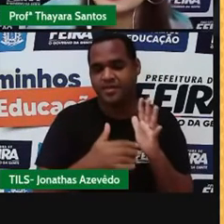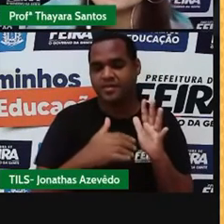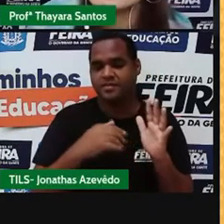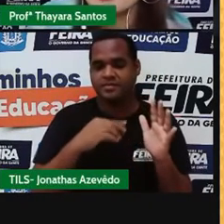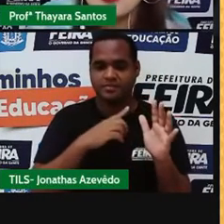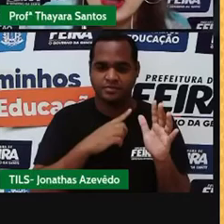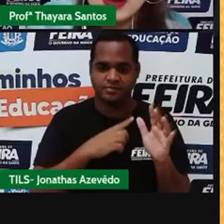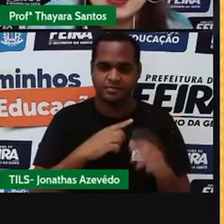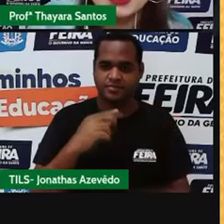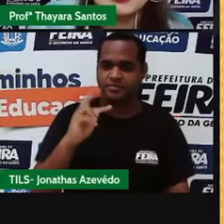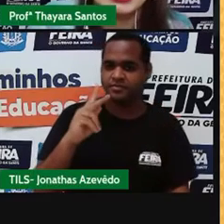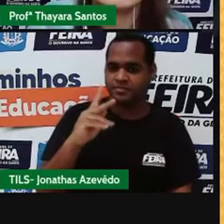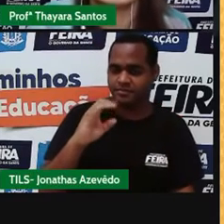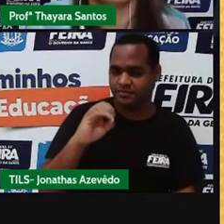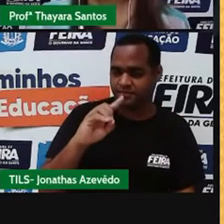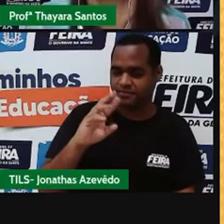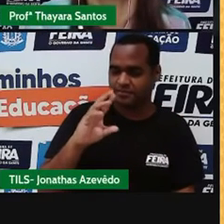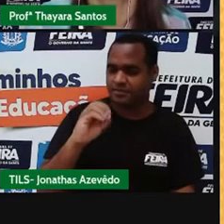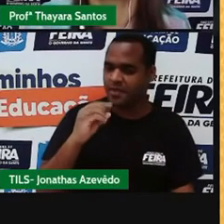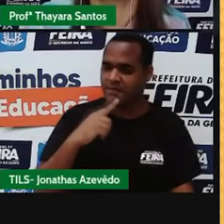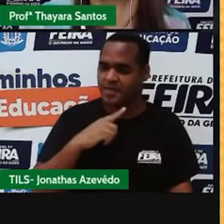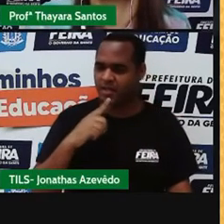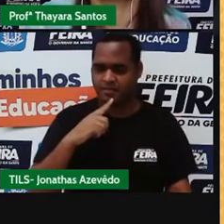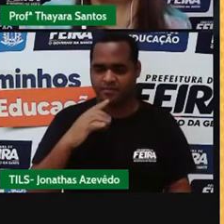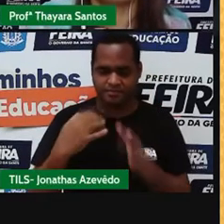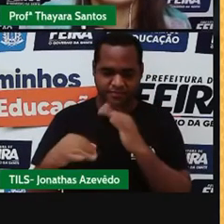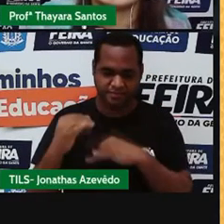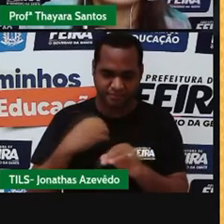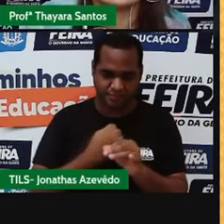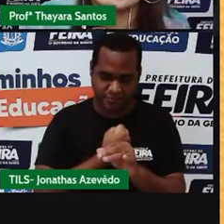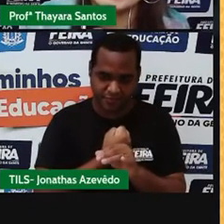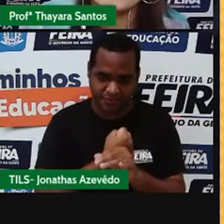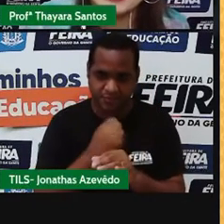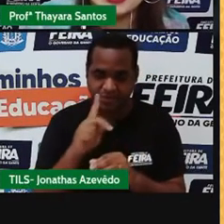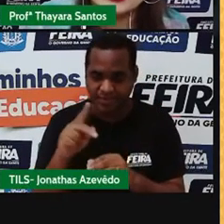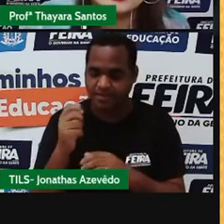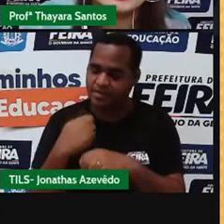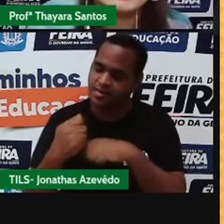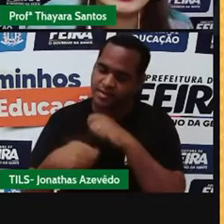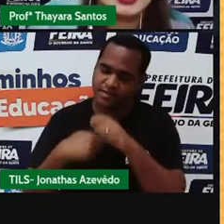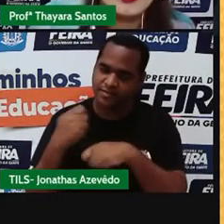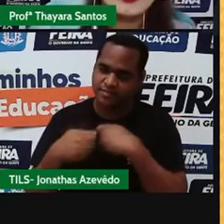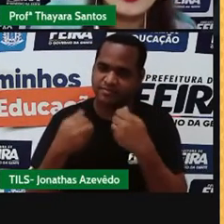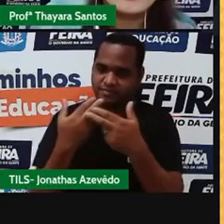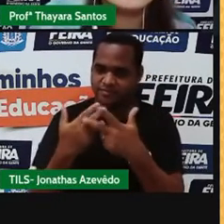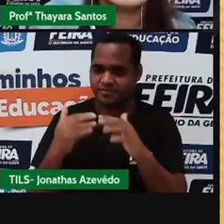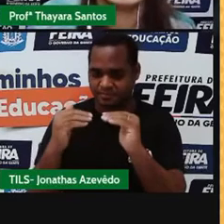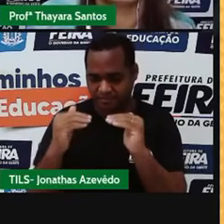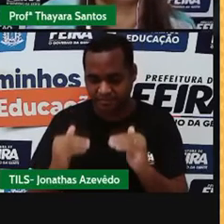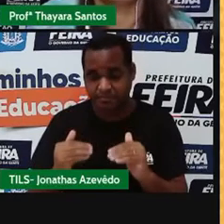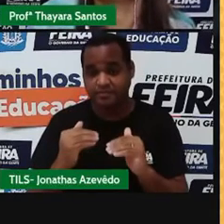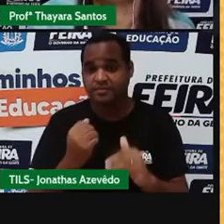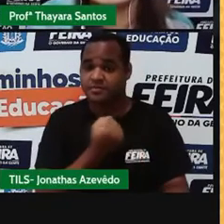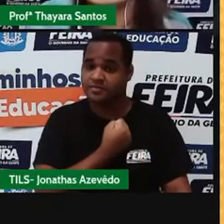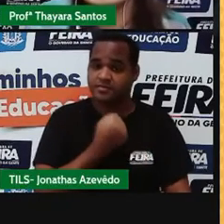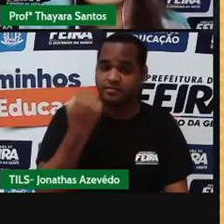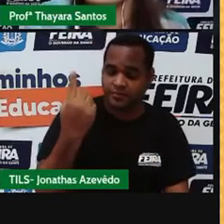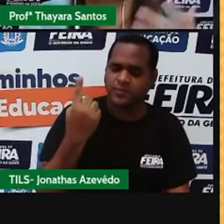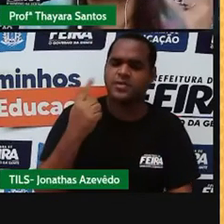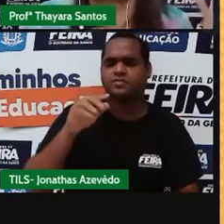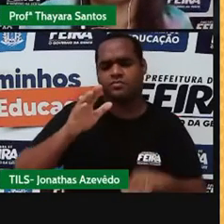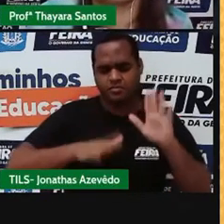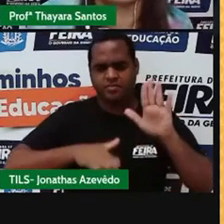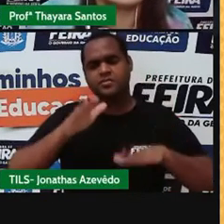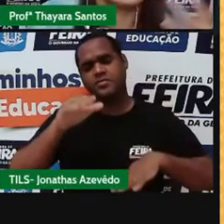hidrogênio, pra gente saber qual é o elemento químico. O número atômico, nesse caso, está aqui embaixo, é um. E às vezes,